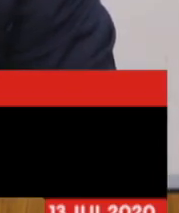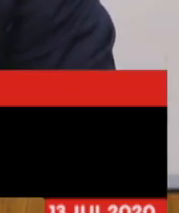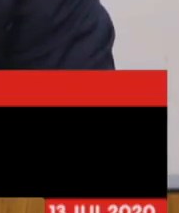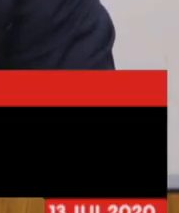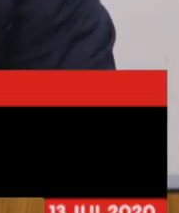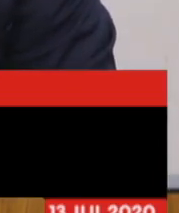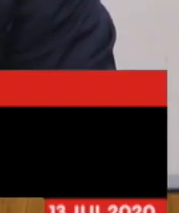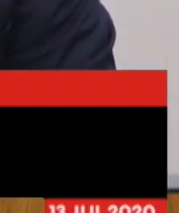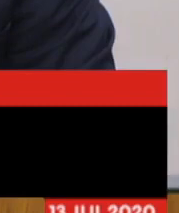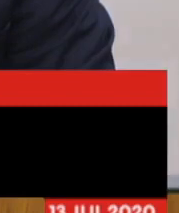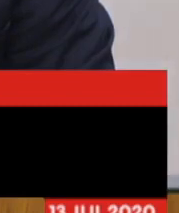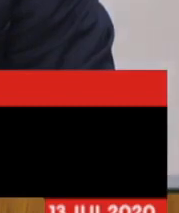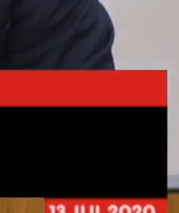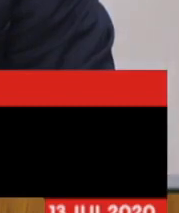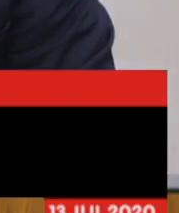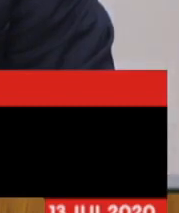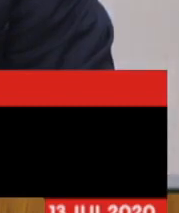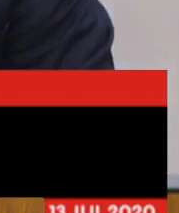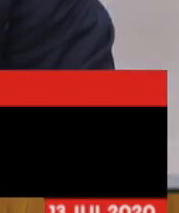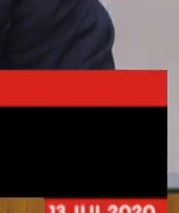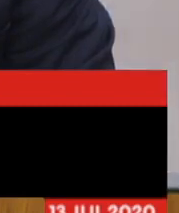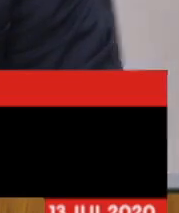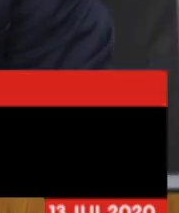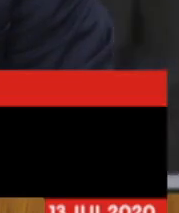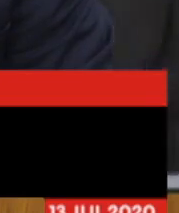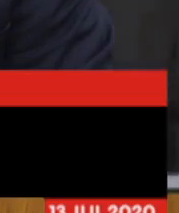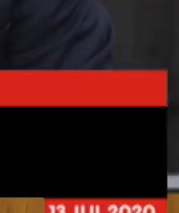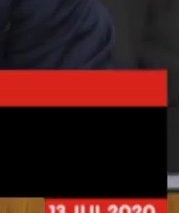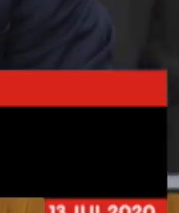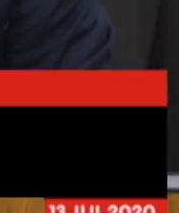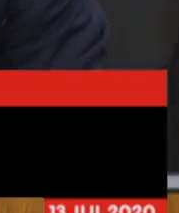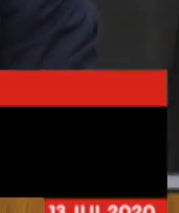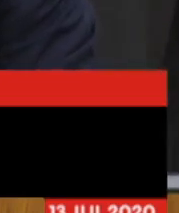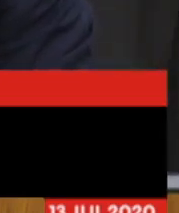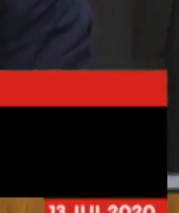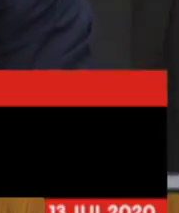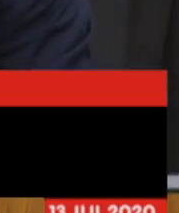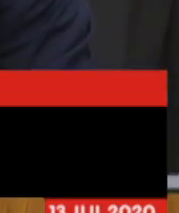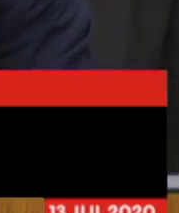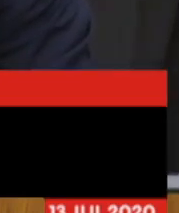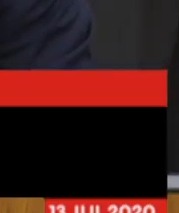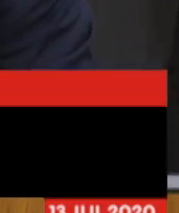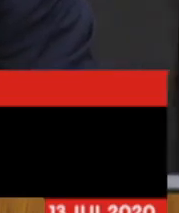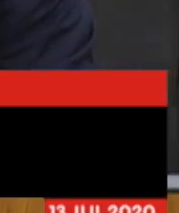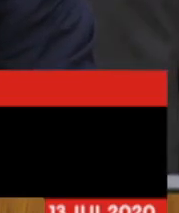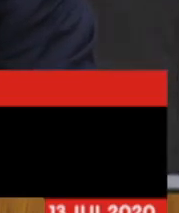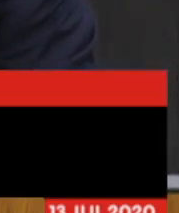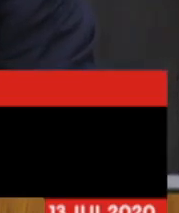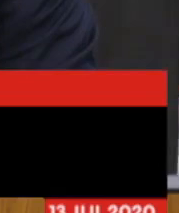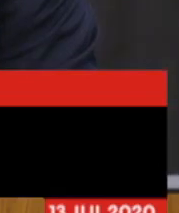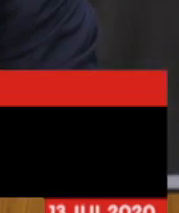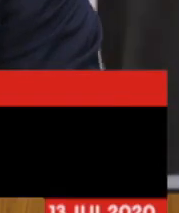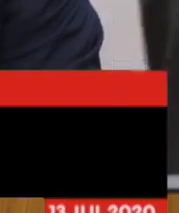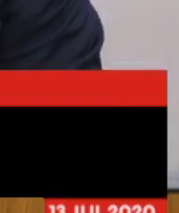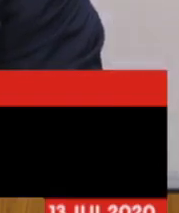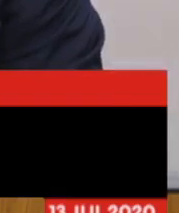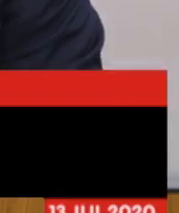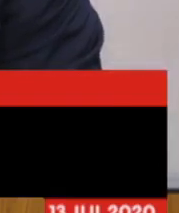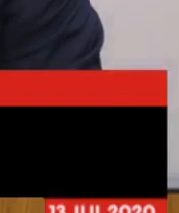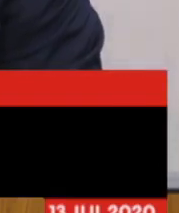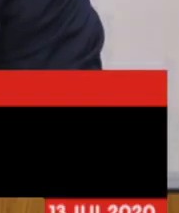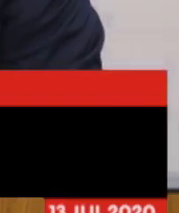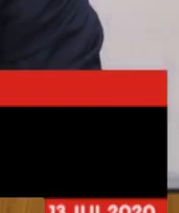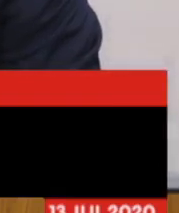A presidência vai proceder, na sequência, aos esclarecimentos sobre a organização dos trabalhos deste evento. O